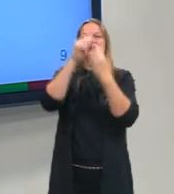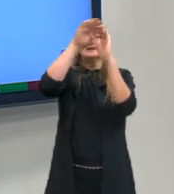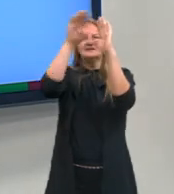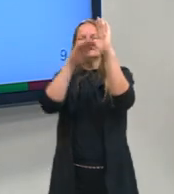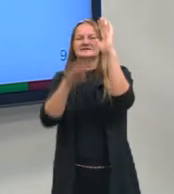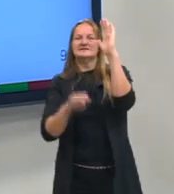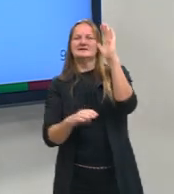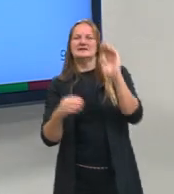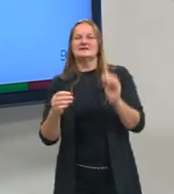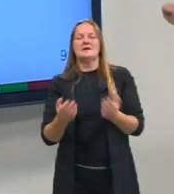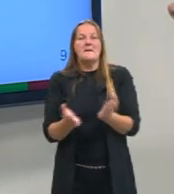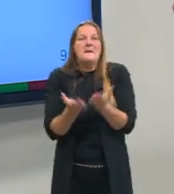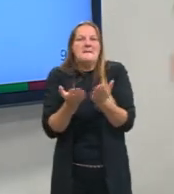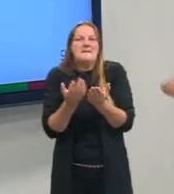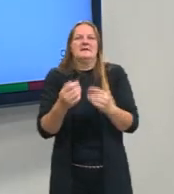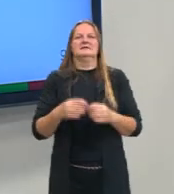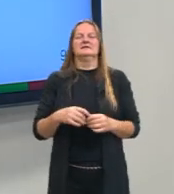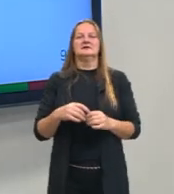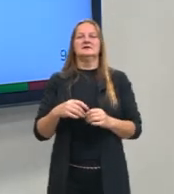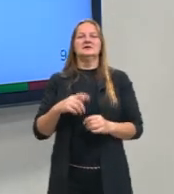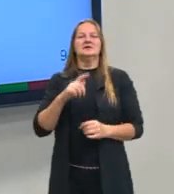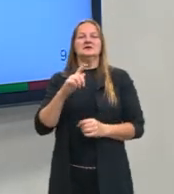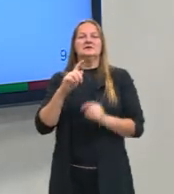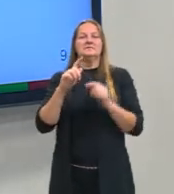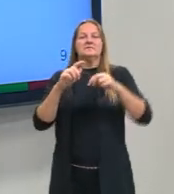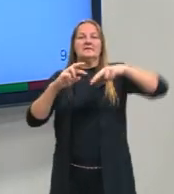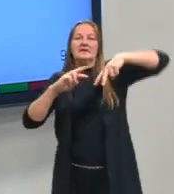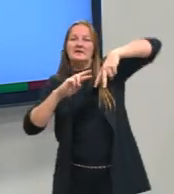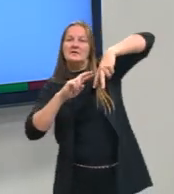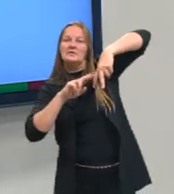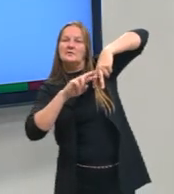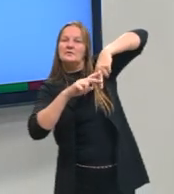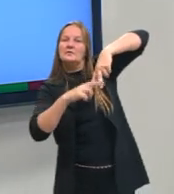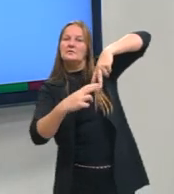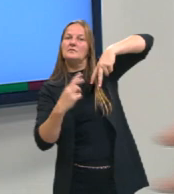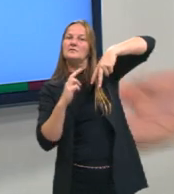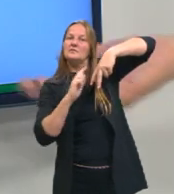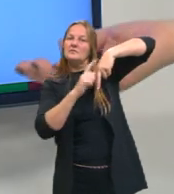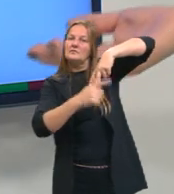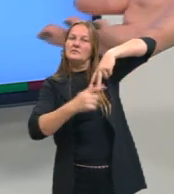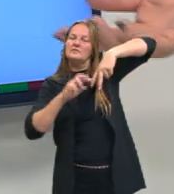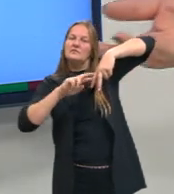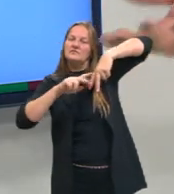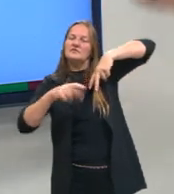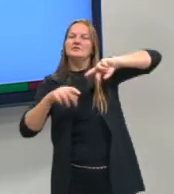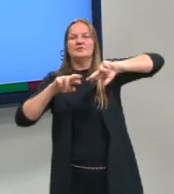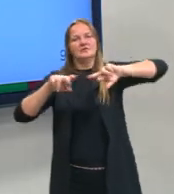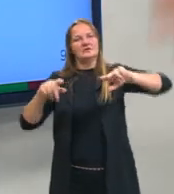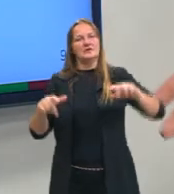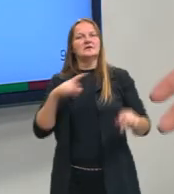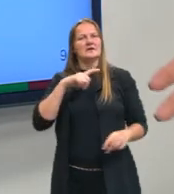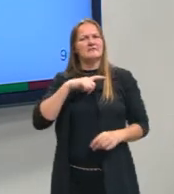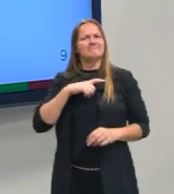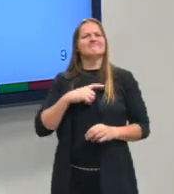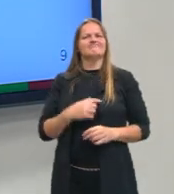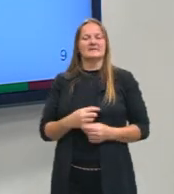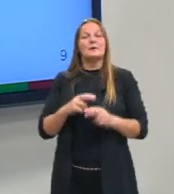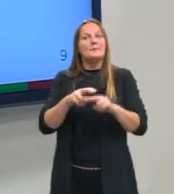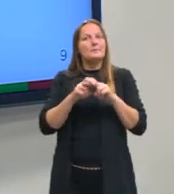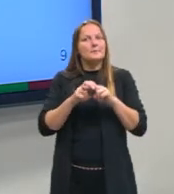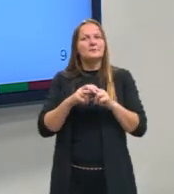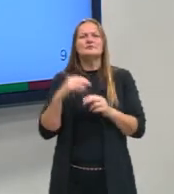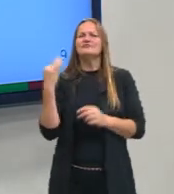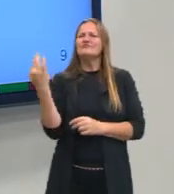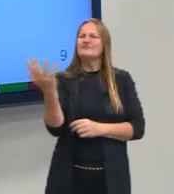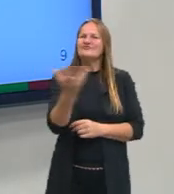contra pessoas que têm uma identificação de gênero diferente. A gente tem aí uma série que a gente poderia falar. E, assim como todos